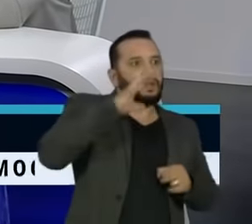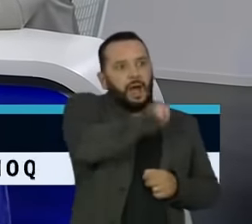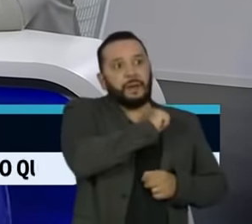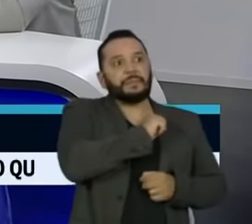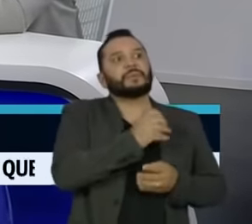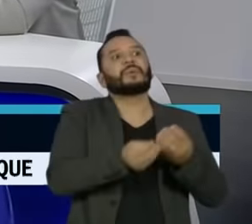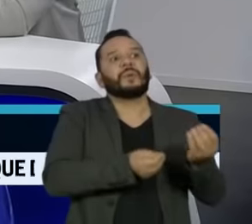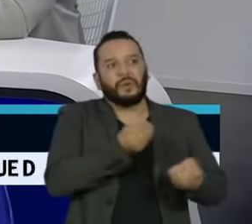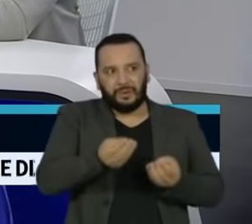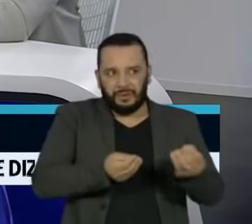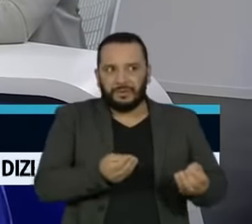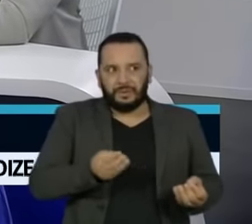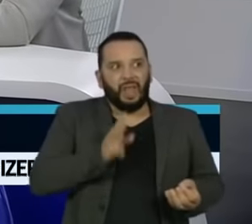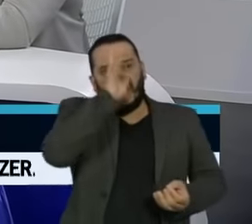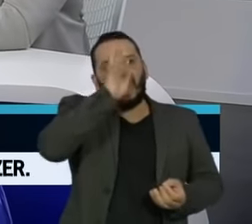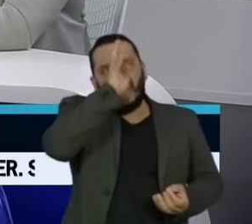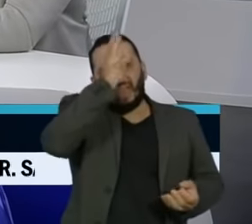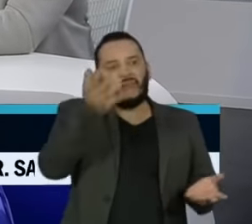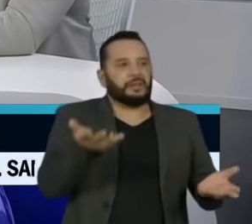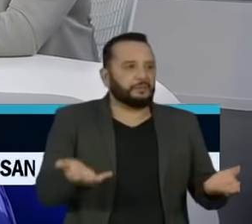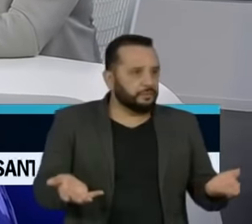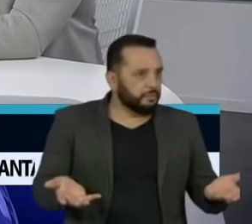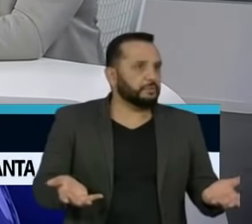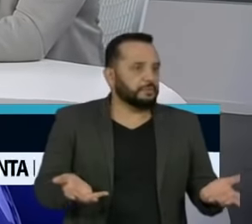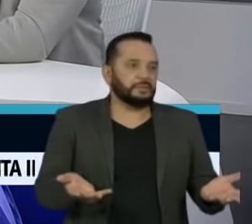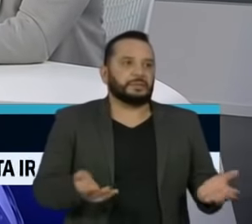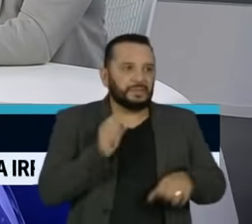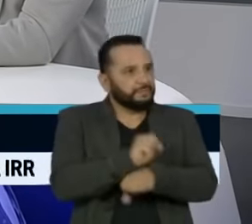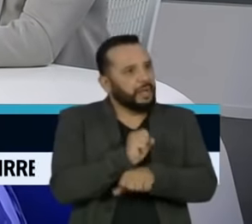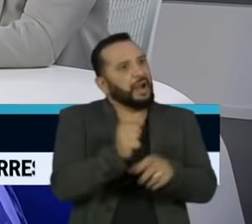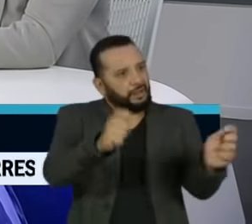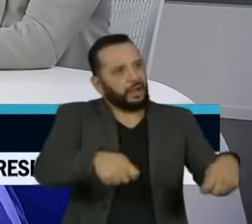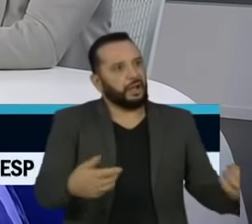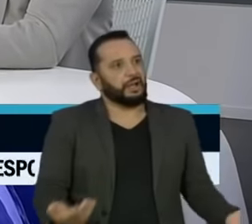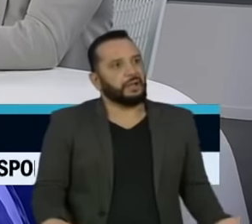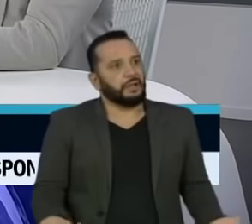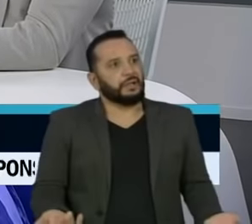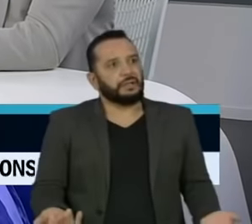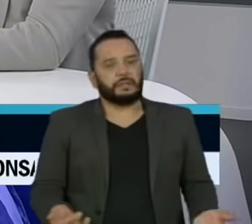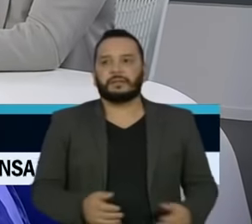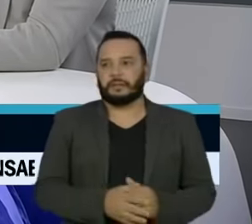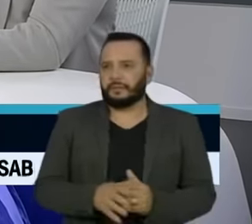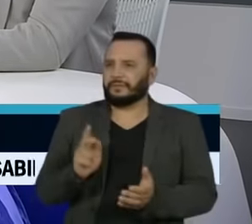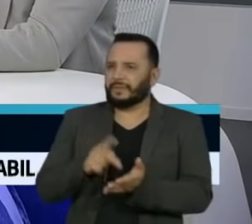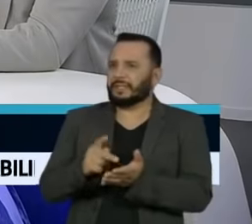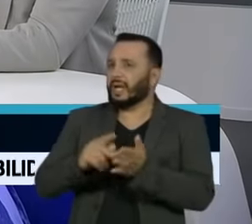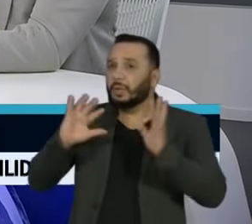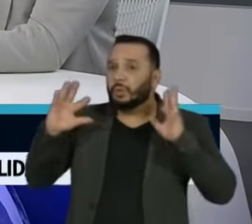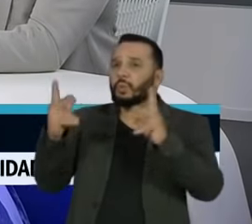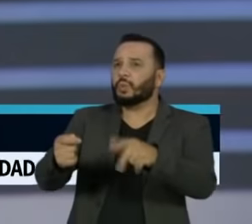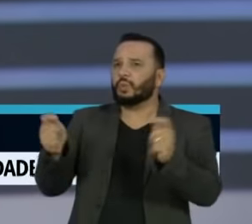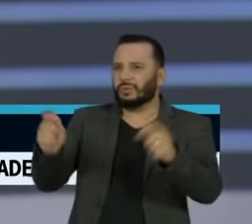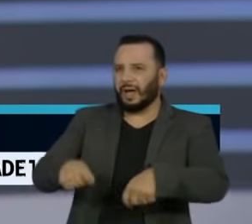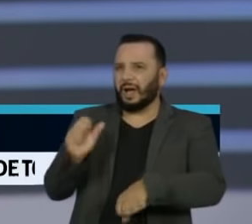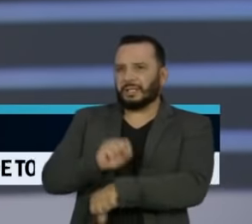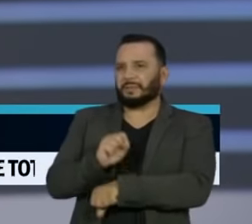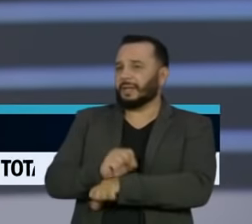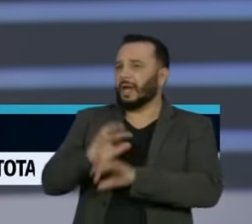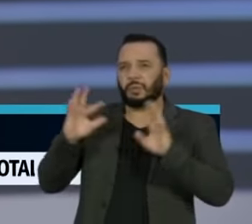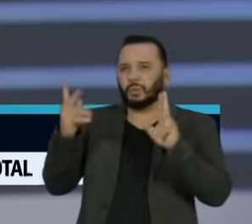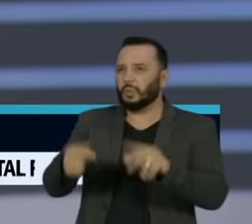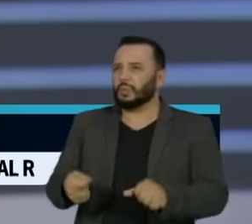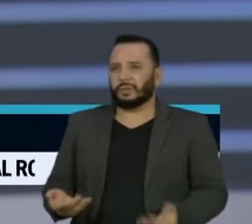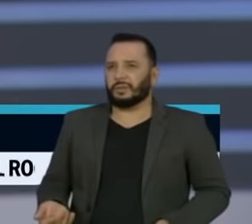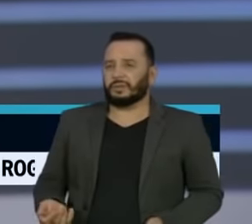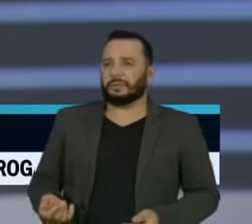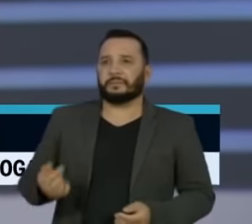futebol não foi precipitada? O futebol não podia esperar mais um pouco? Acho que tudo poderia esperar mais um pouco. Mas eu